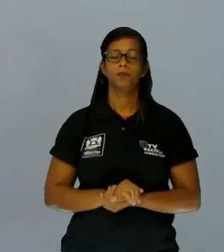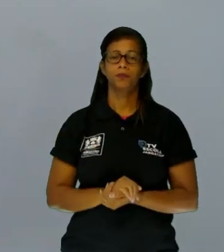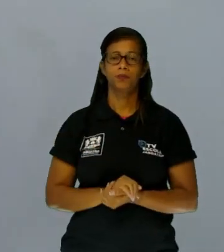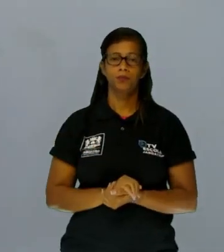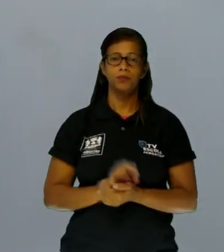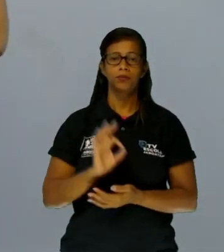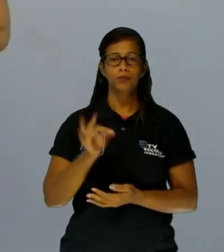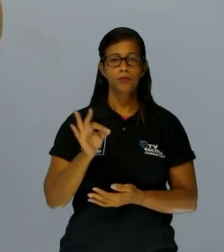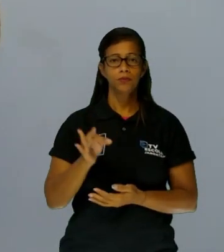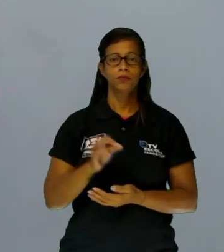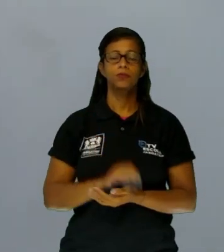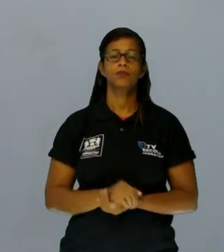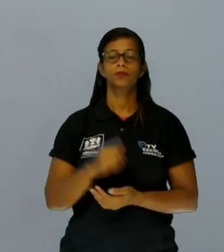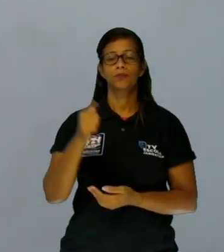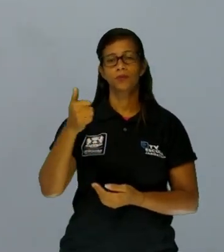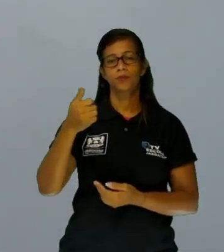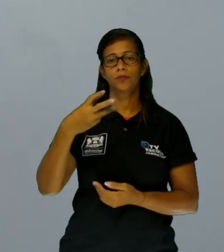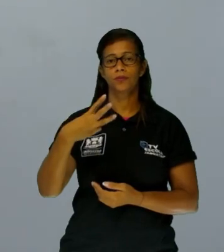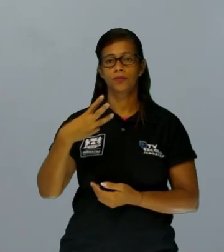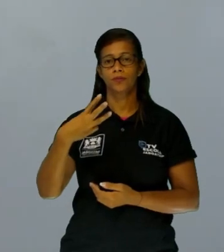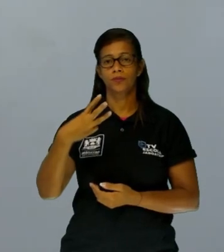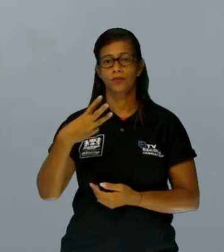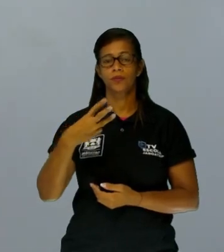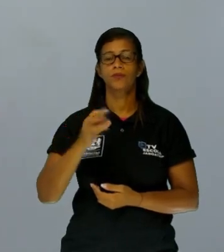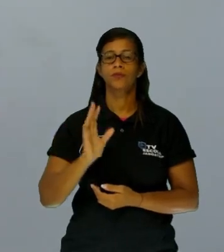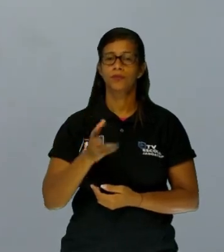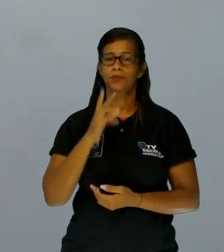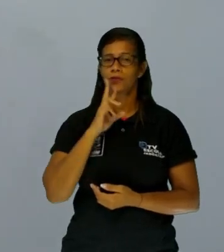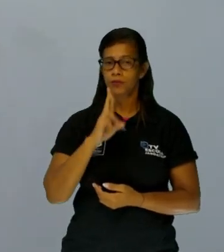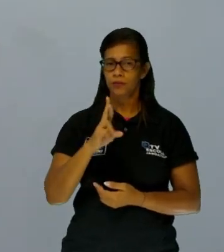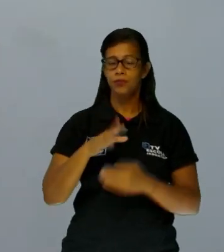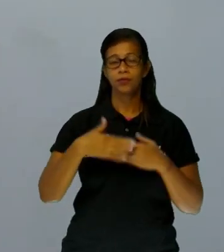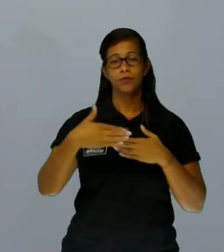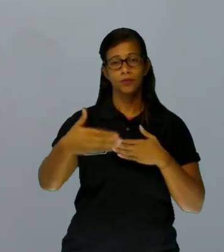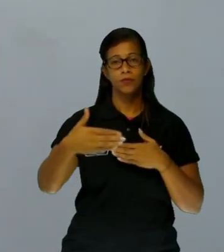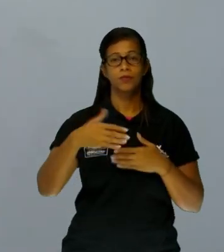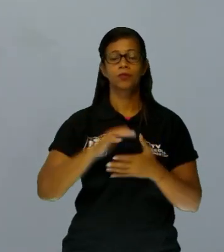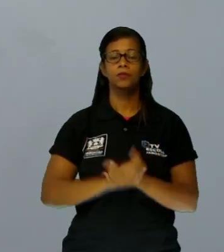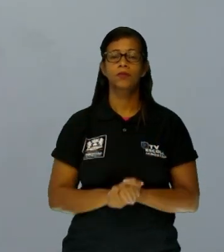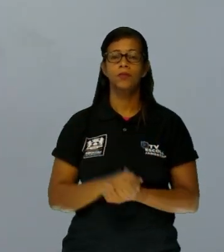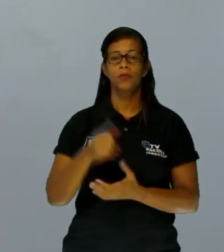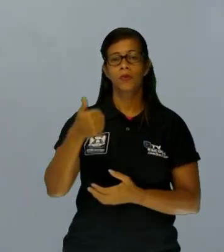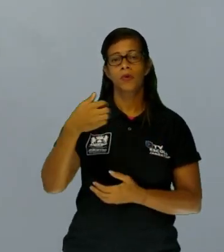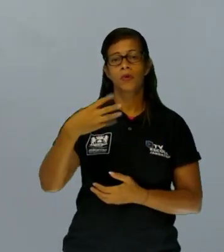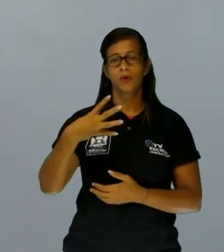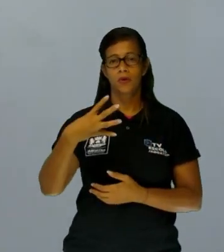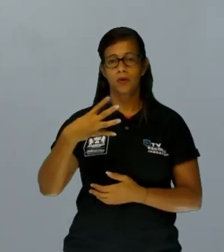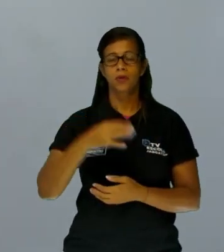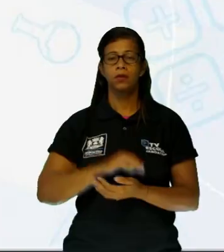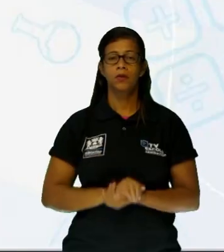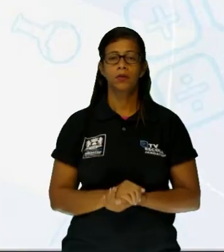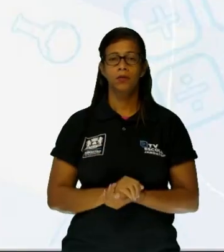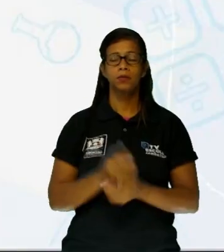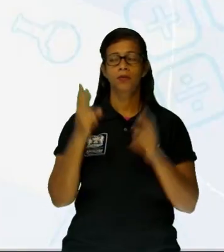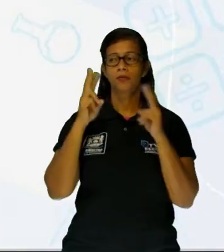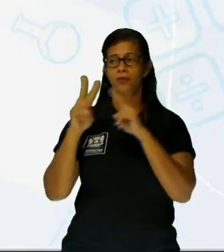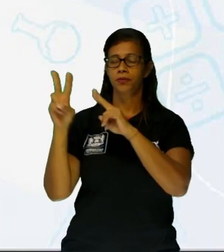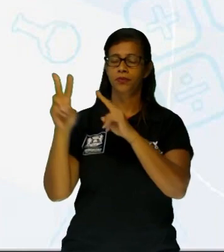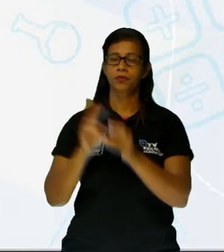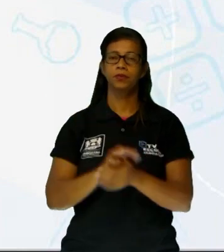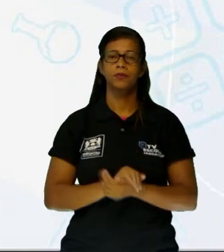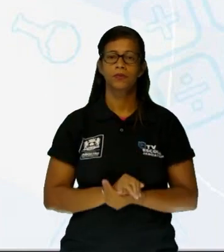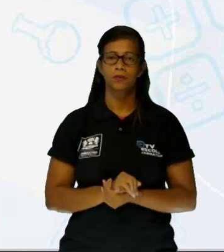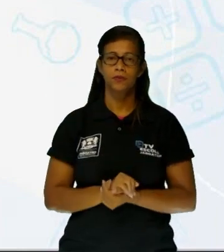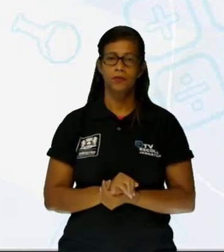questão 13, resolvida, item D, a nossa resposta. Vamos seguindo adiante agora para a questão 14. Na tela a gente encontra aí o seguinte, ó.